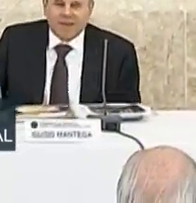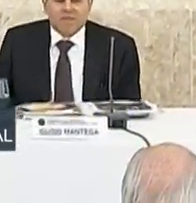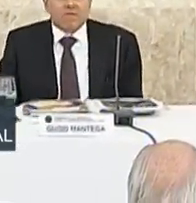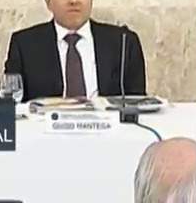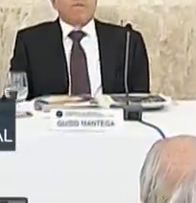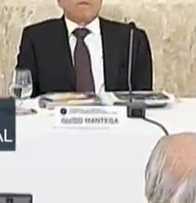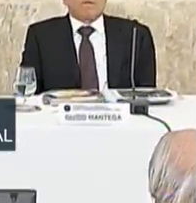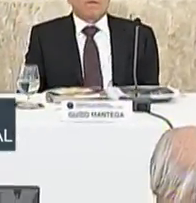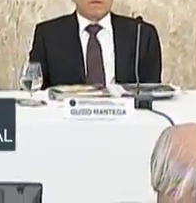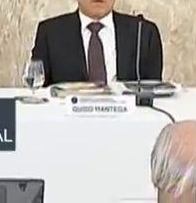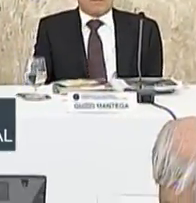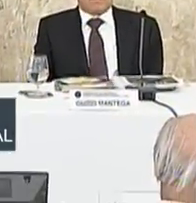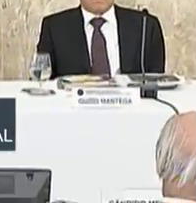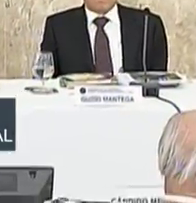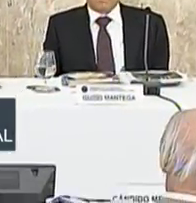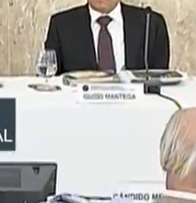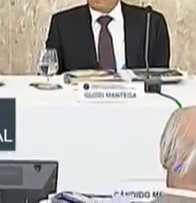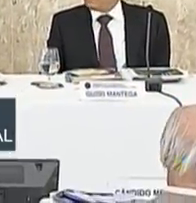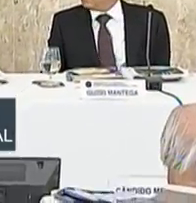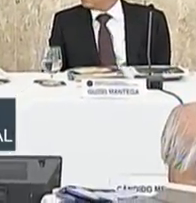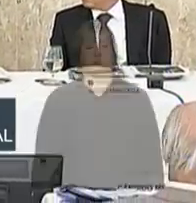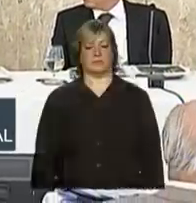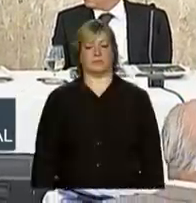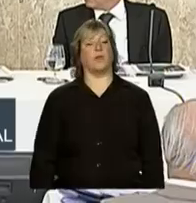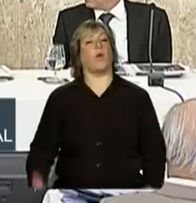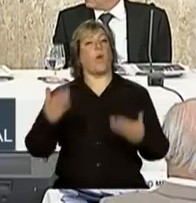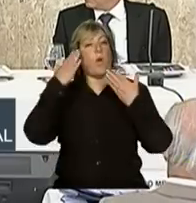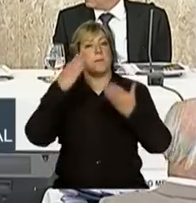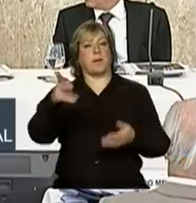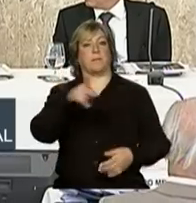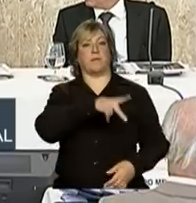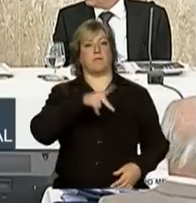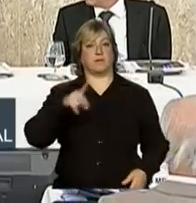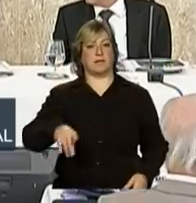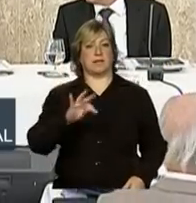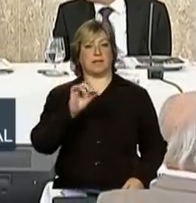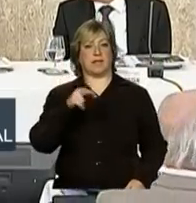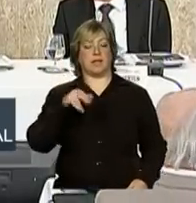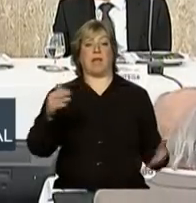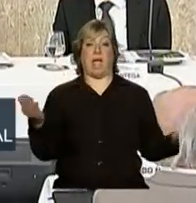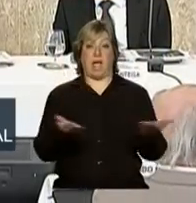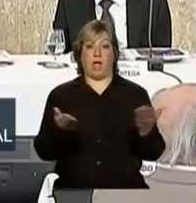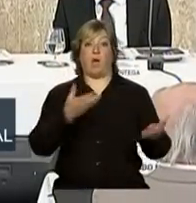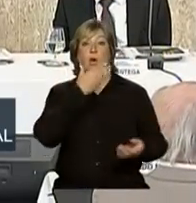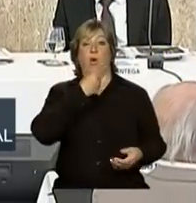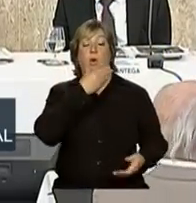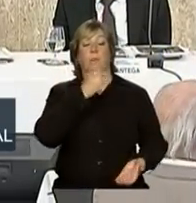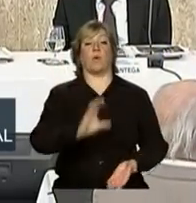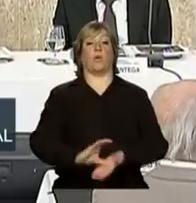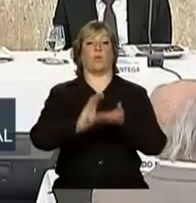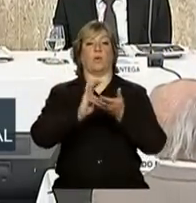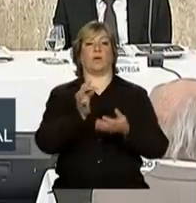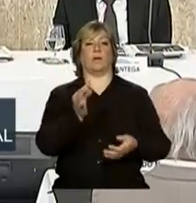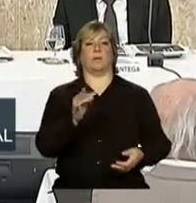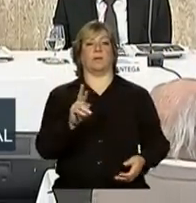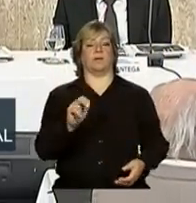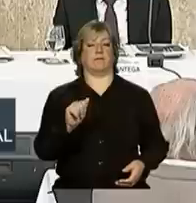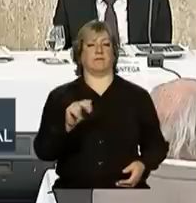Muito obrigado, professora Tânia Bacelá. E passo a palavra ao conselheiro Antônio Trevisão.